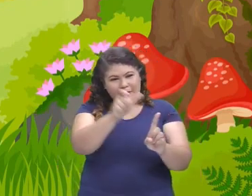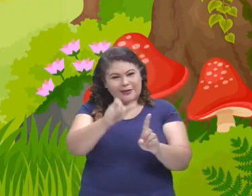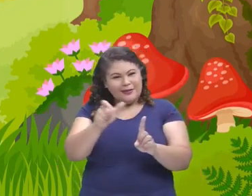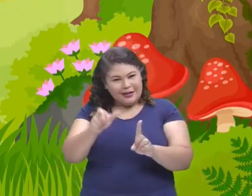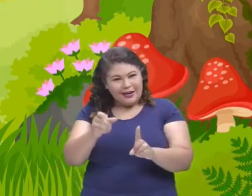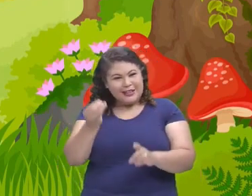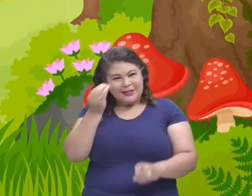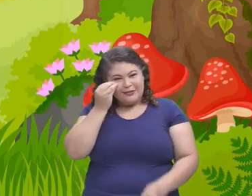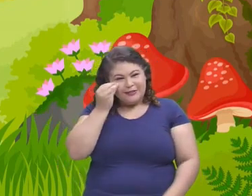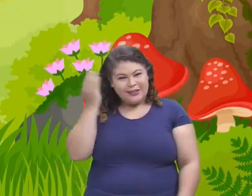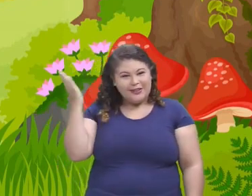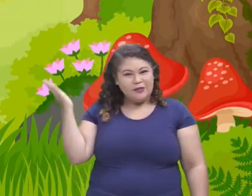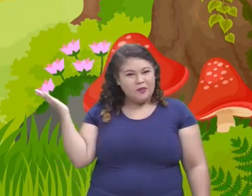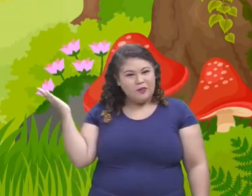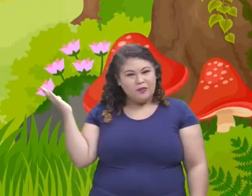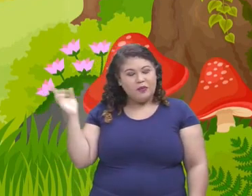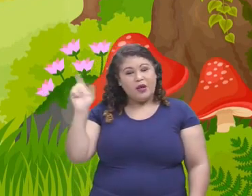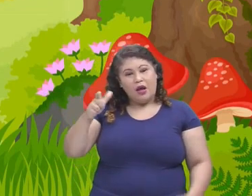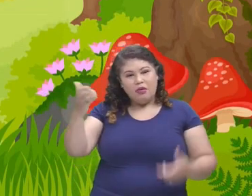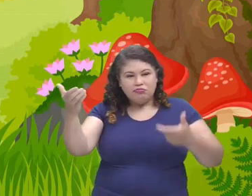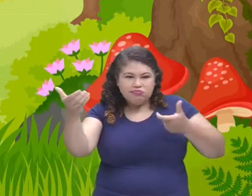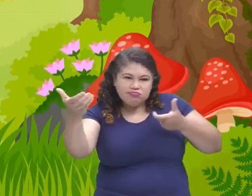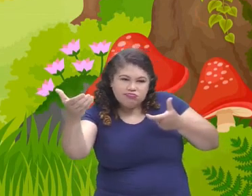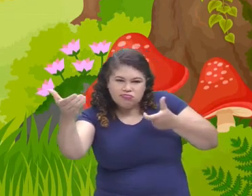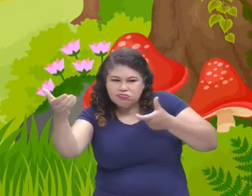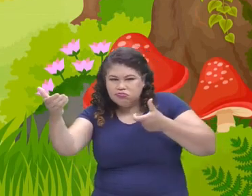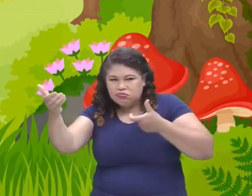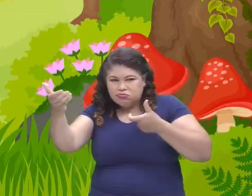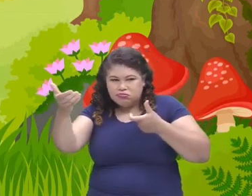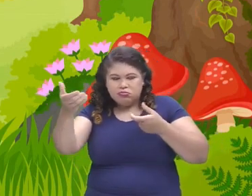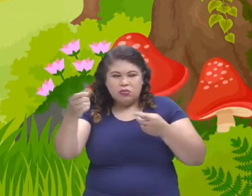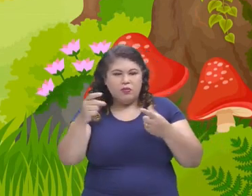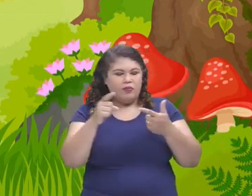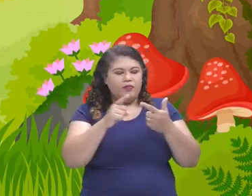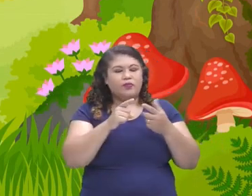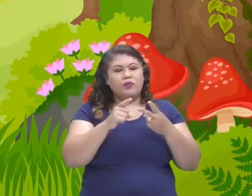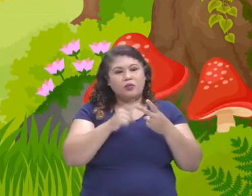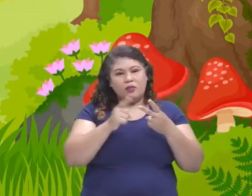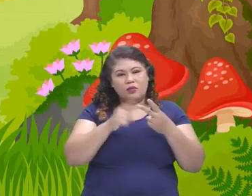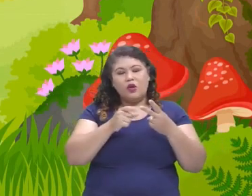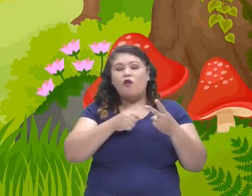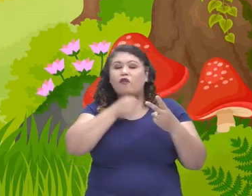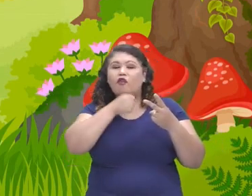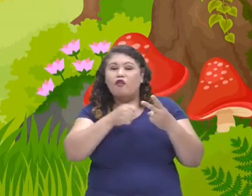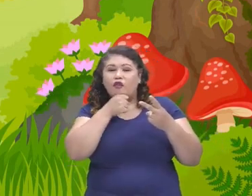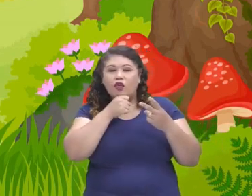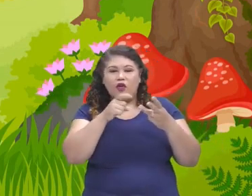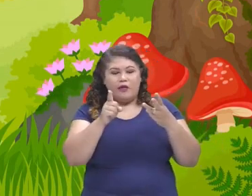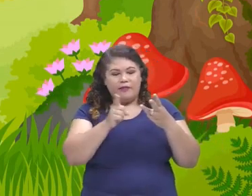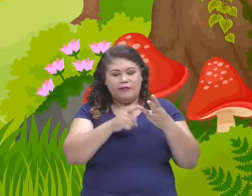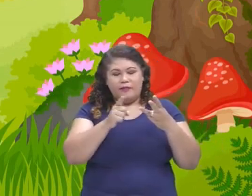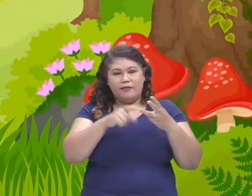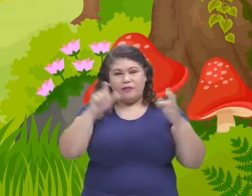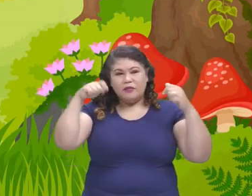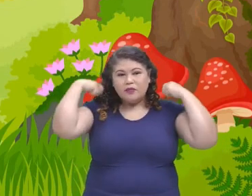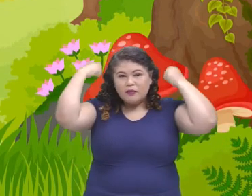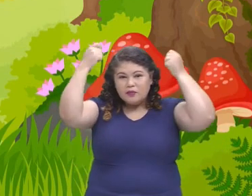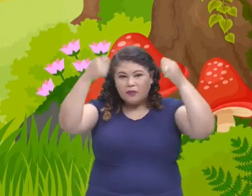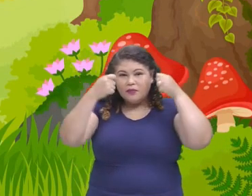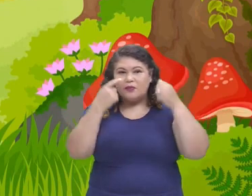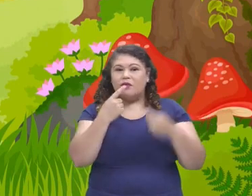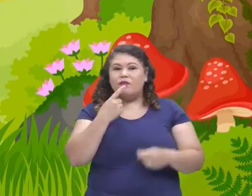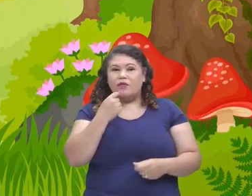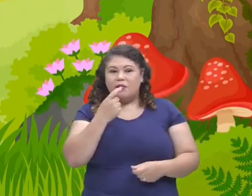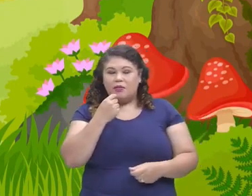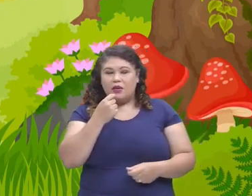estamos vendo? É o caçador, o mais? A vovozinha e a Chapeuzinho